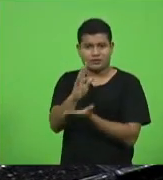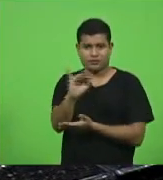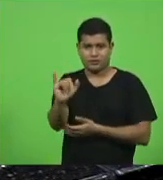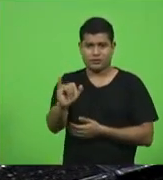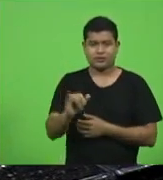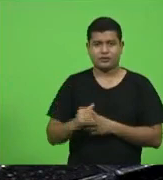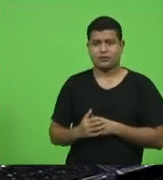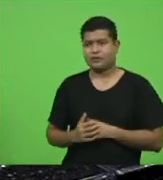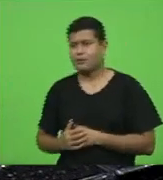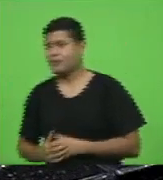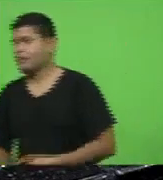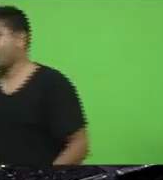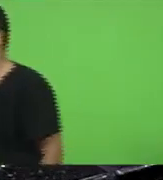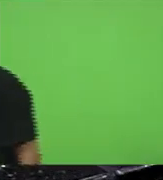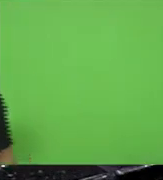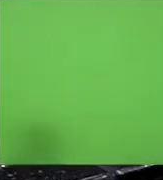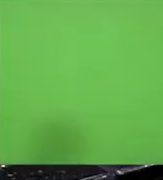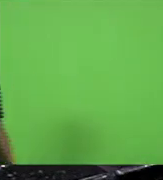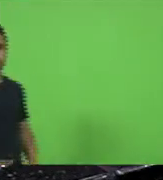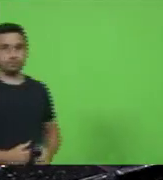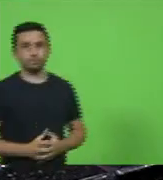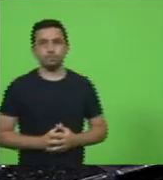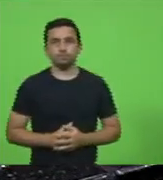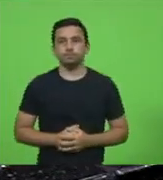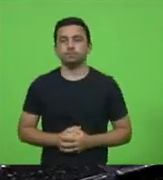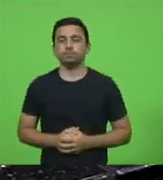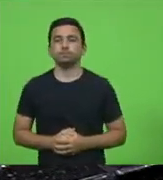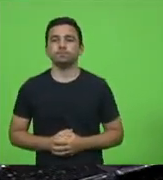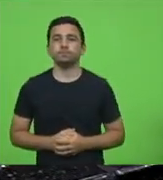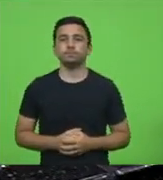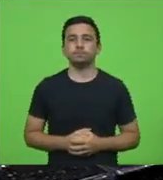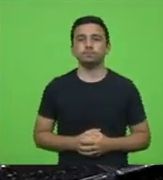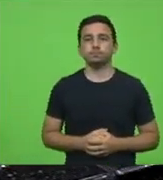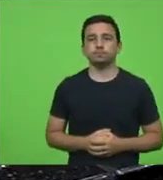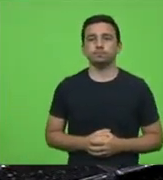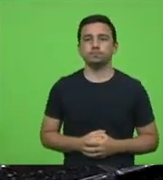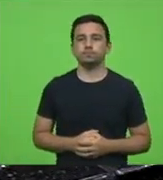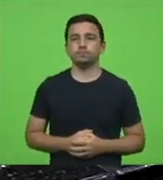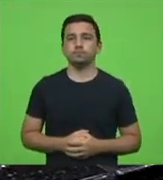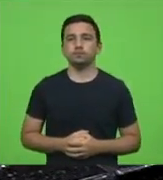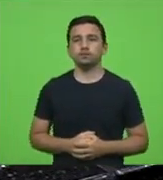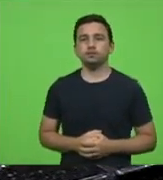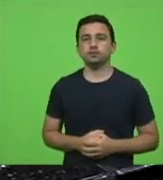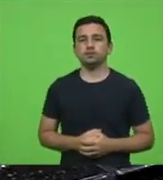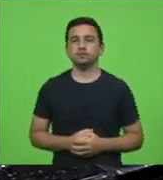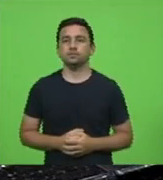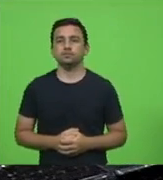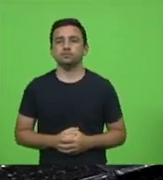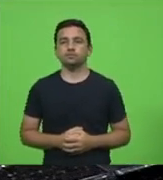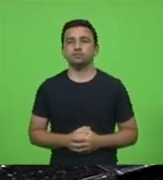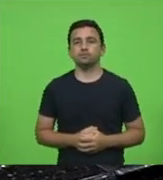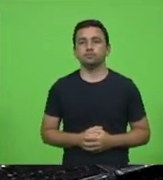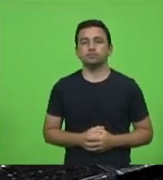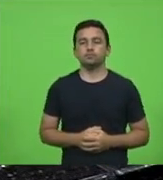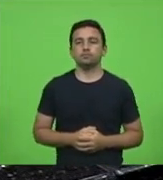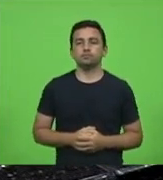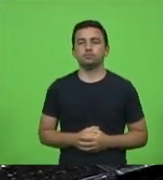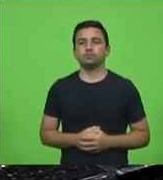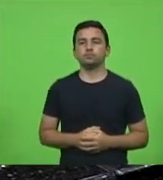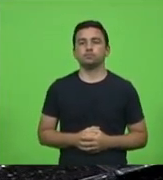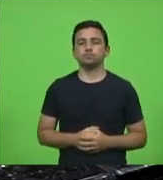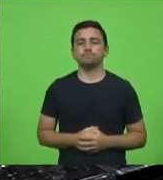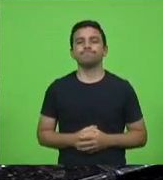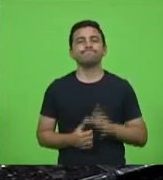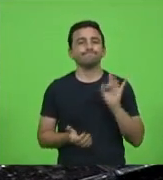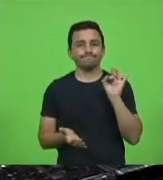E lembrar a... É pela ordem ali, são três minutos, né, presidente? Então, na realidade ali, a